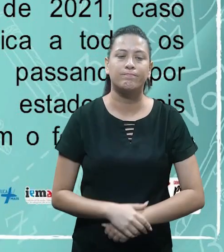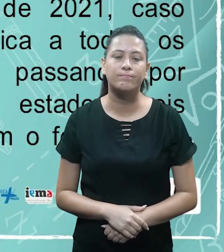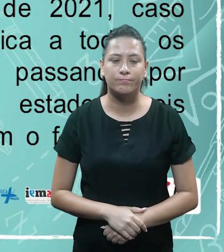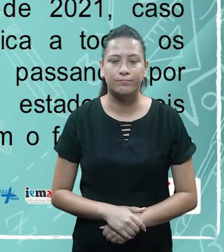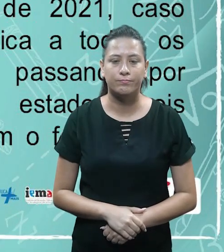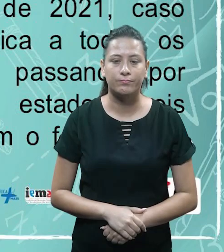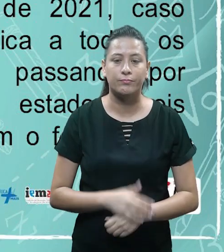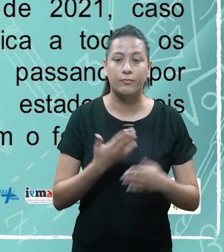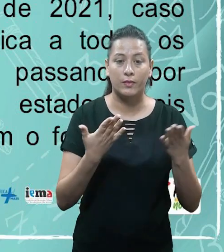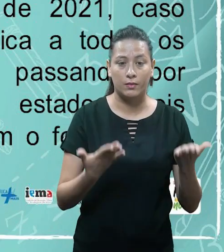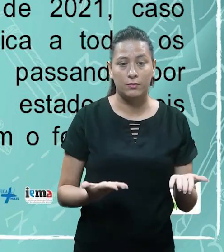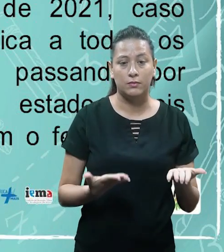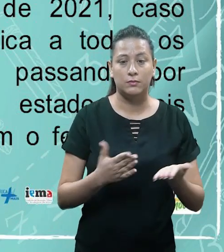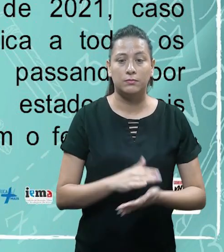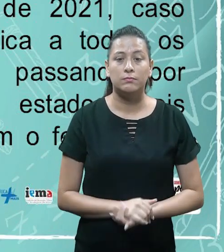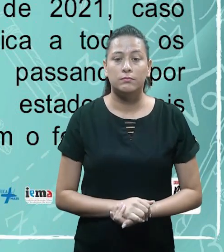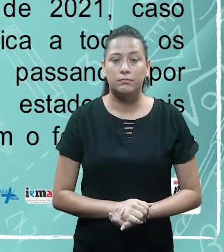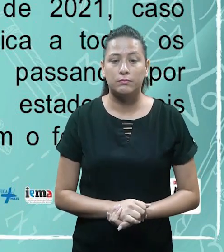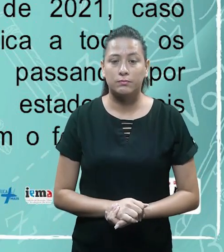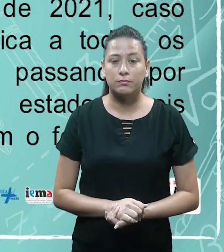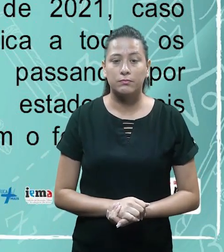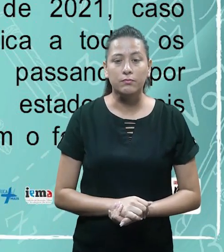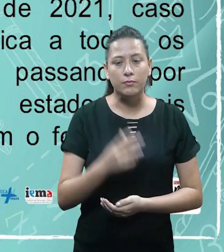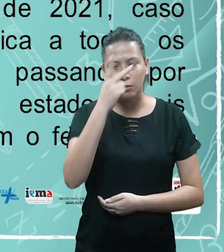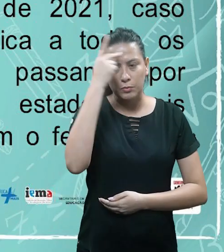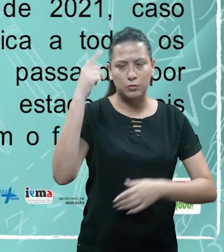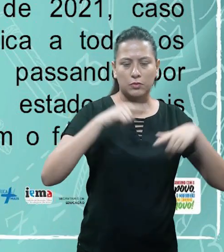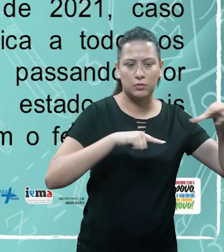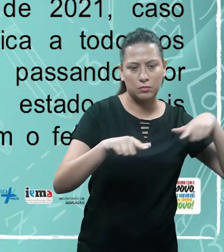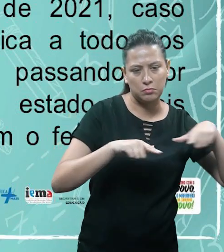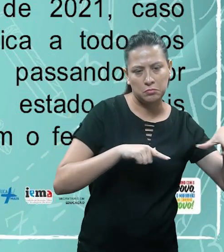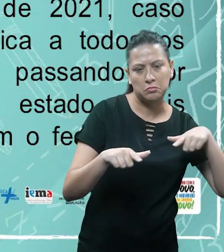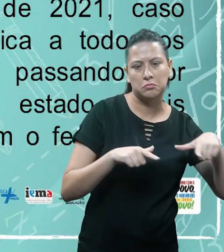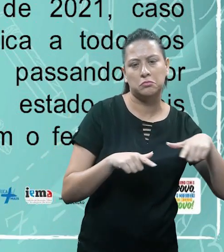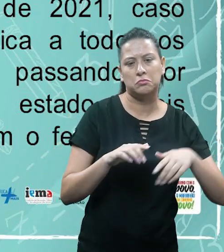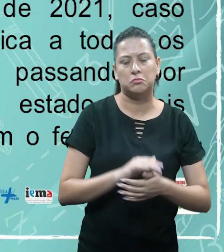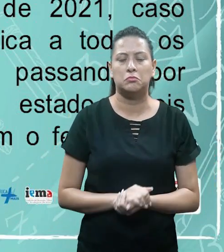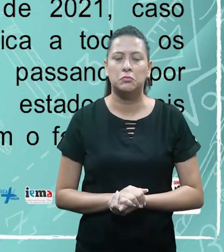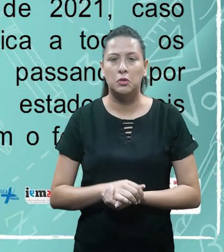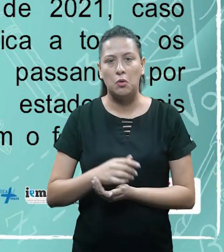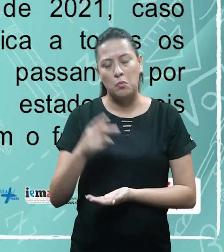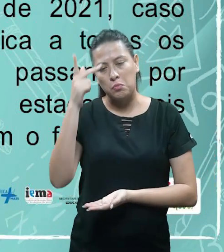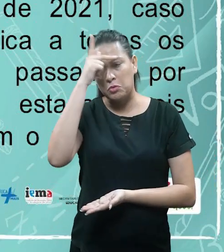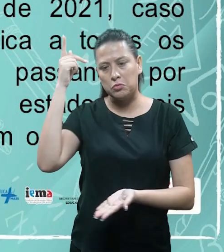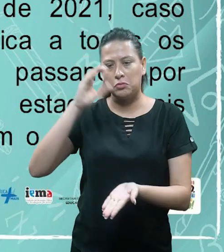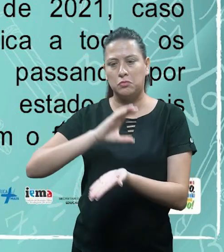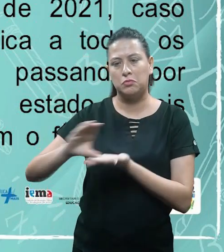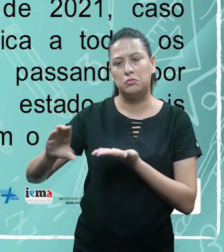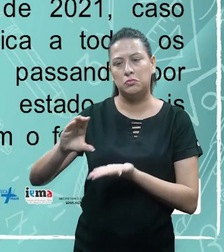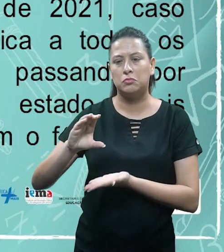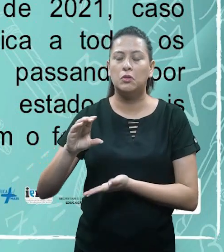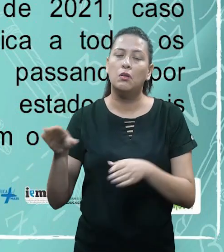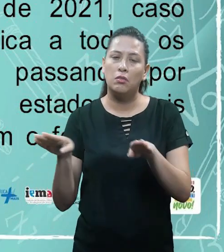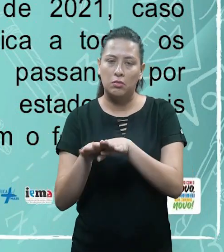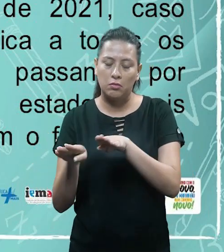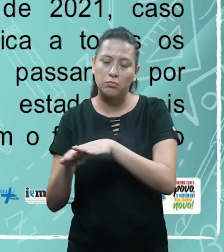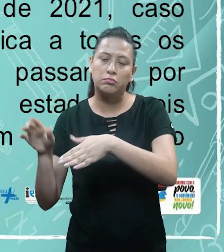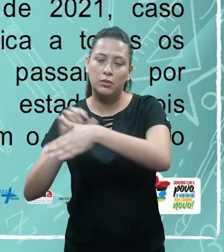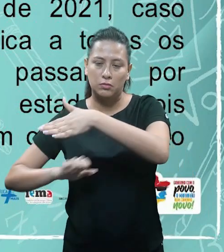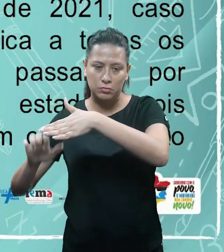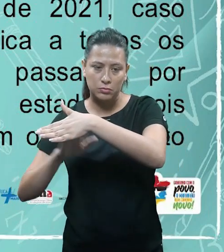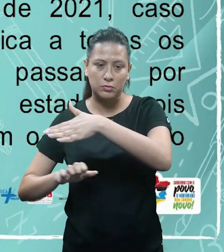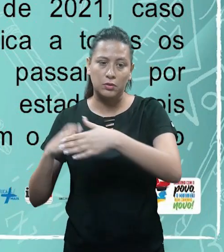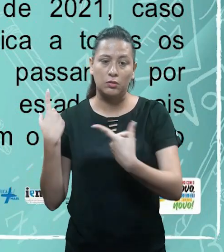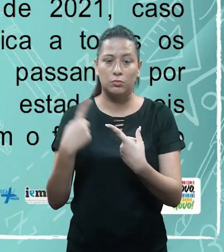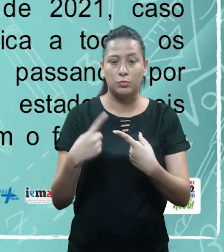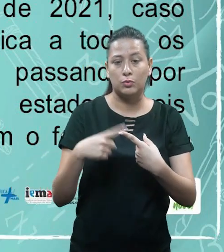certinho? então em todos os envolvidos na empresa, desde funcionários, passando por potenciais investidores e chegando ao Estado, pois